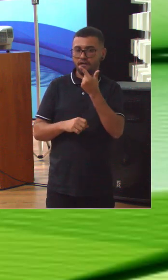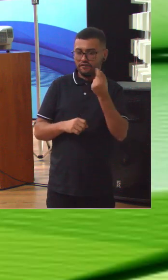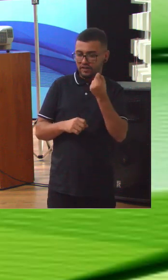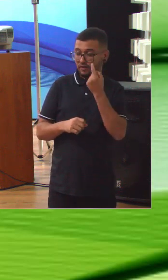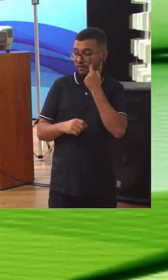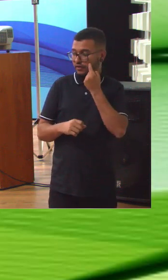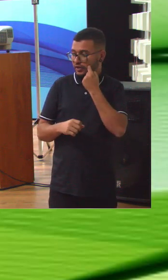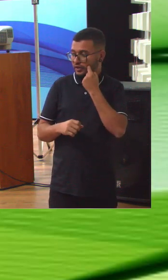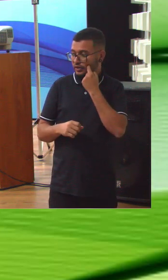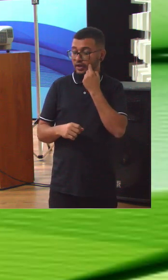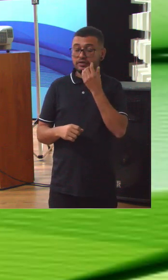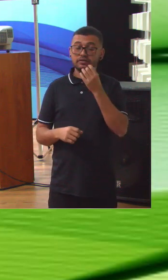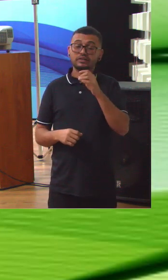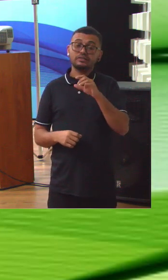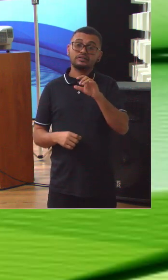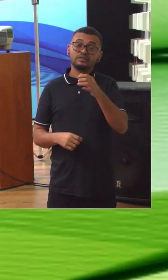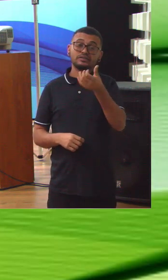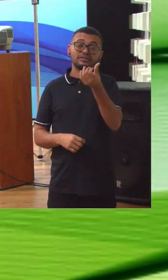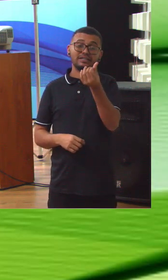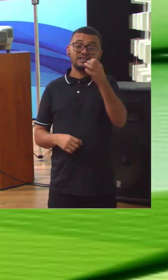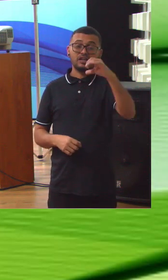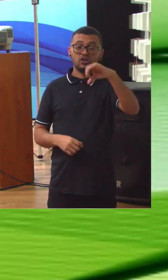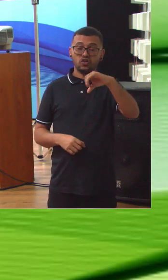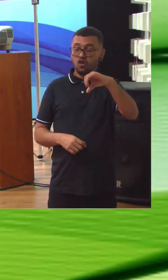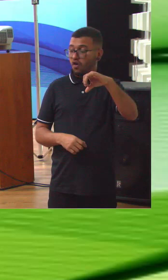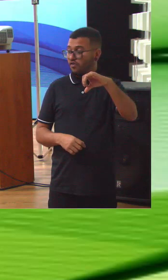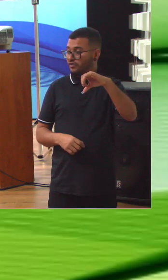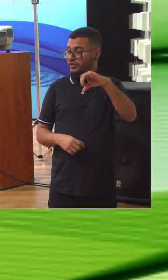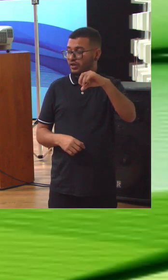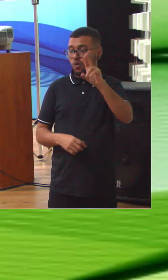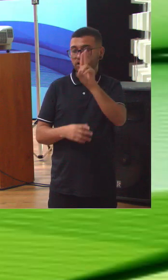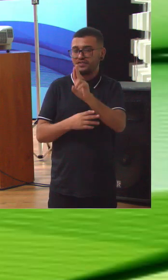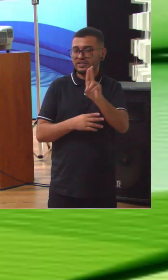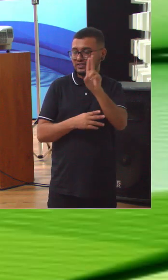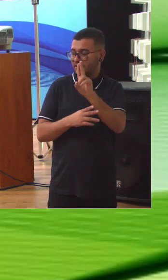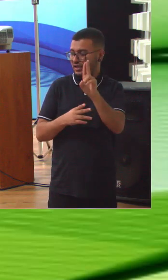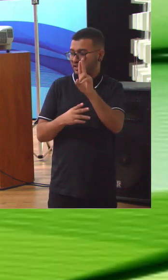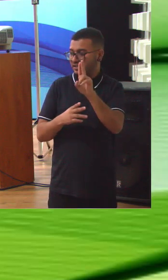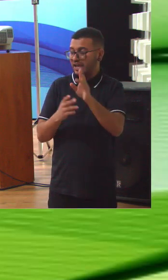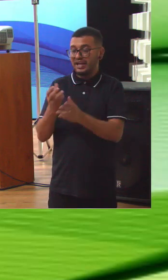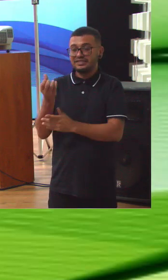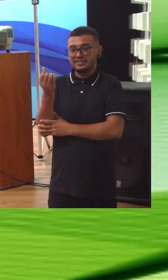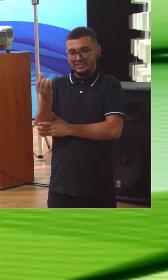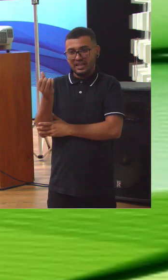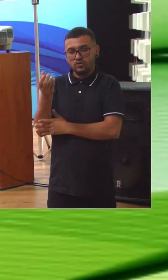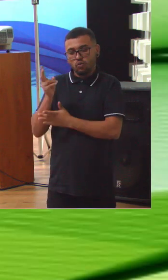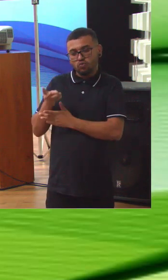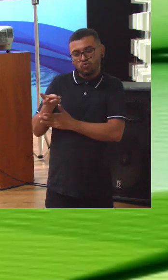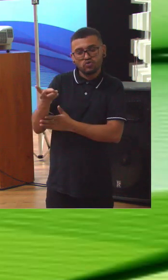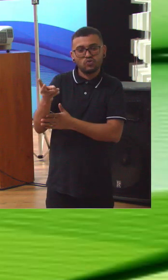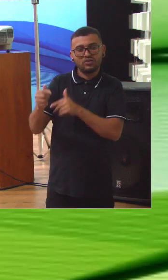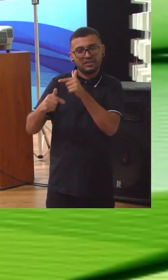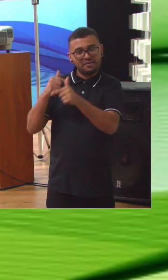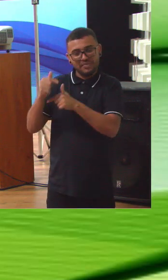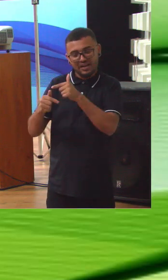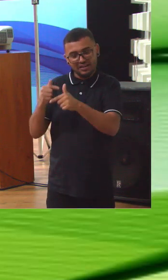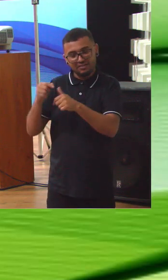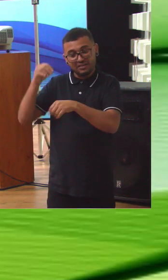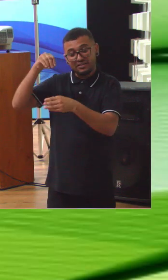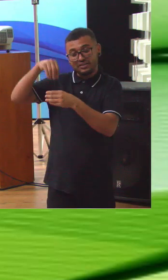das 69 universidades só 6 continuaram funcionando e entregando seus serviços na pandemia